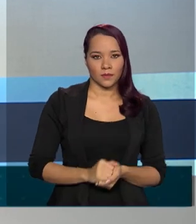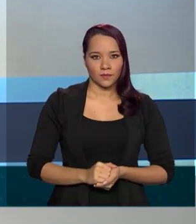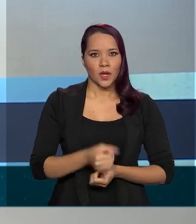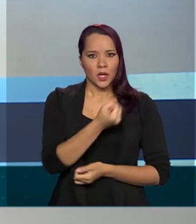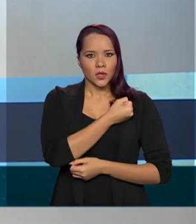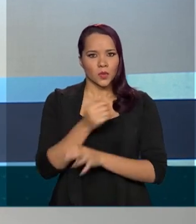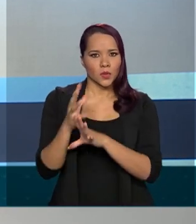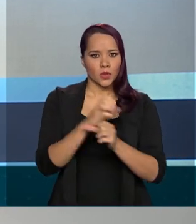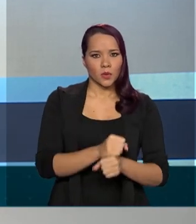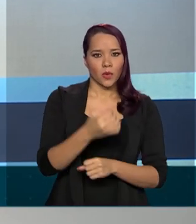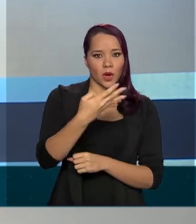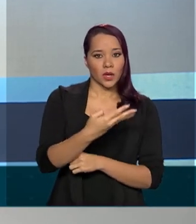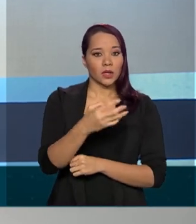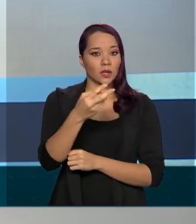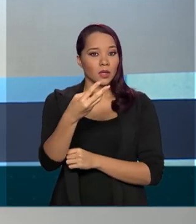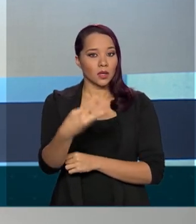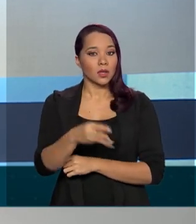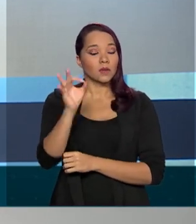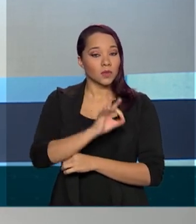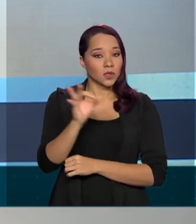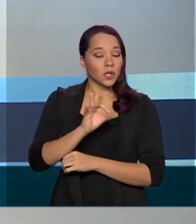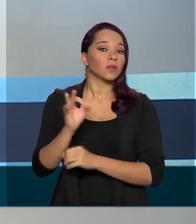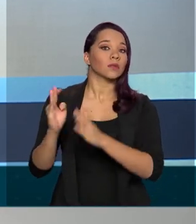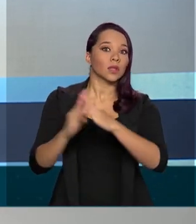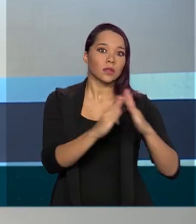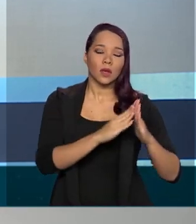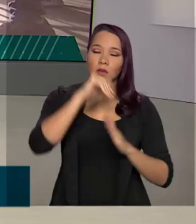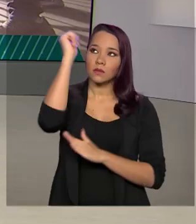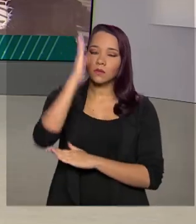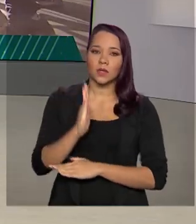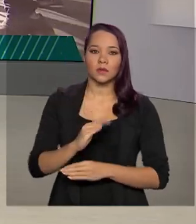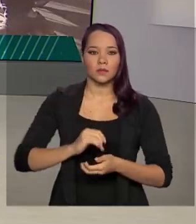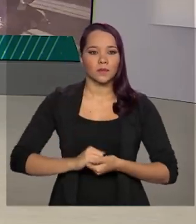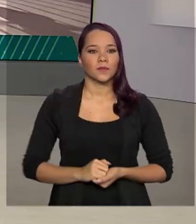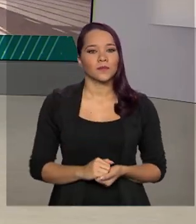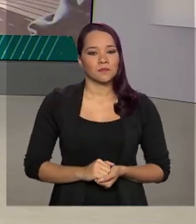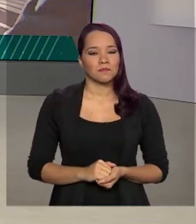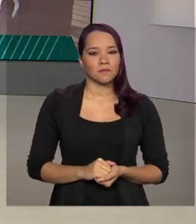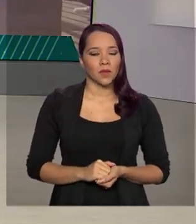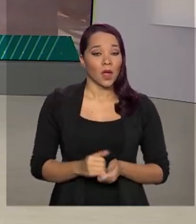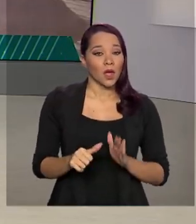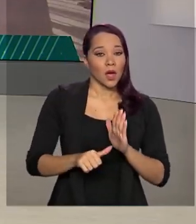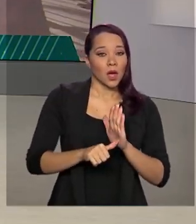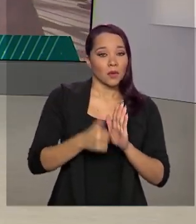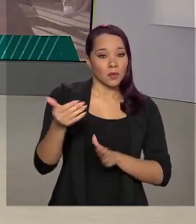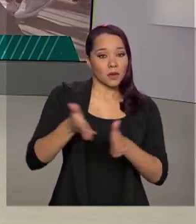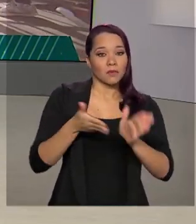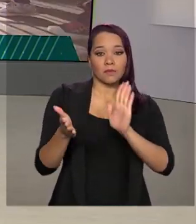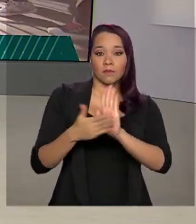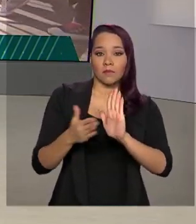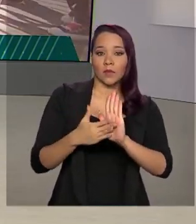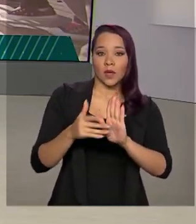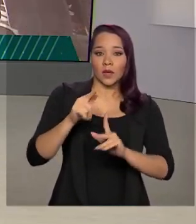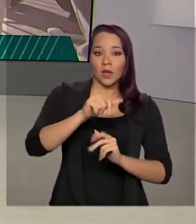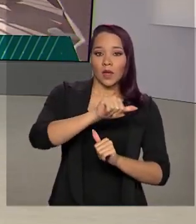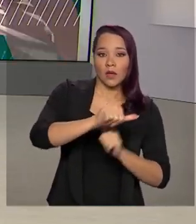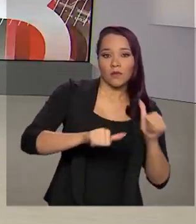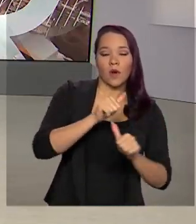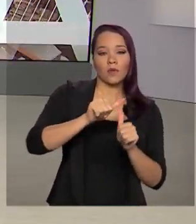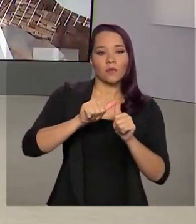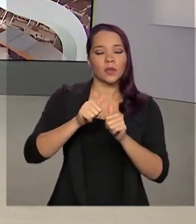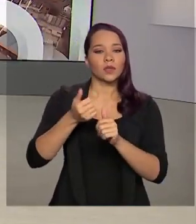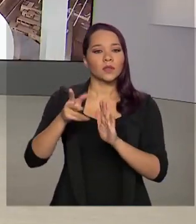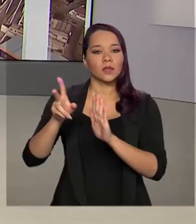43% do total de domicílios no país. A primeira parte da proposta de reforma tributária do